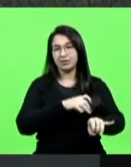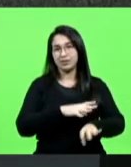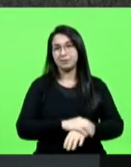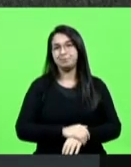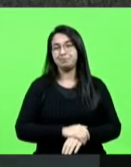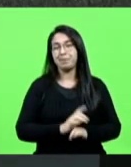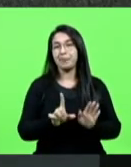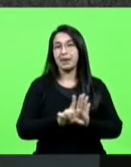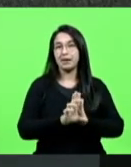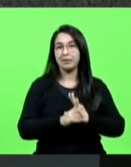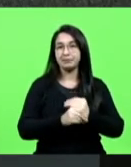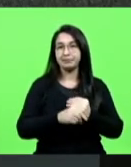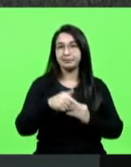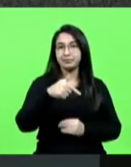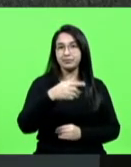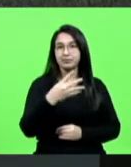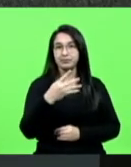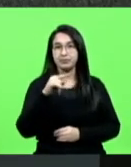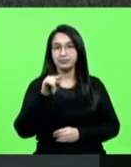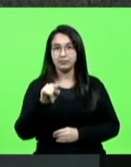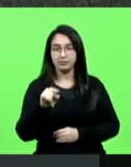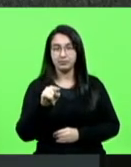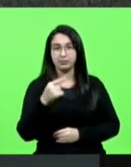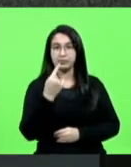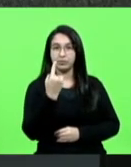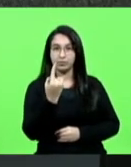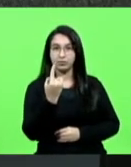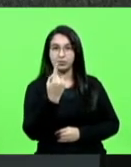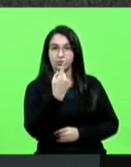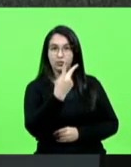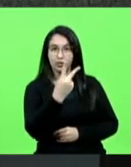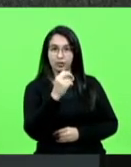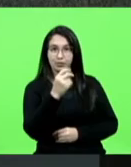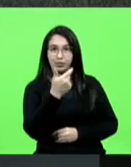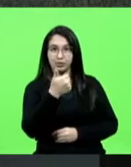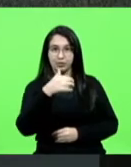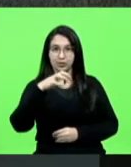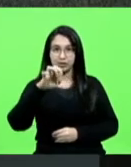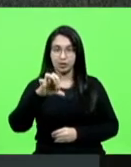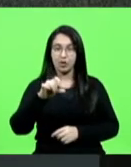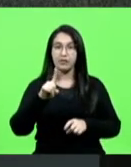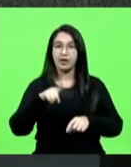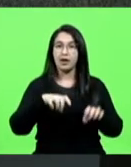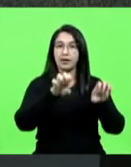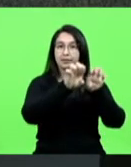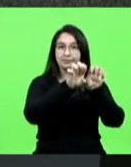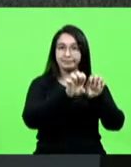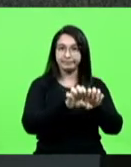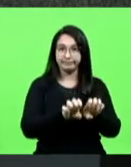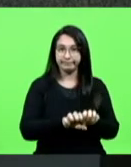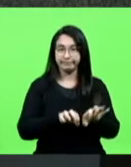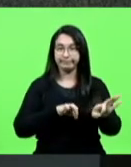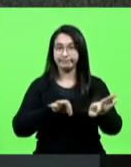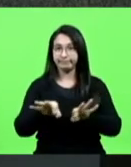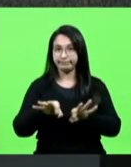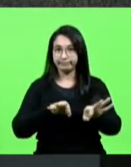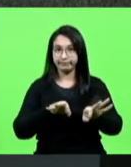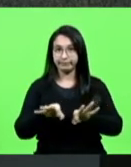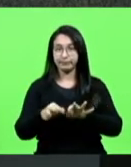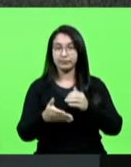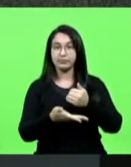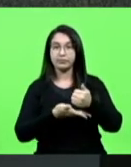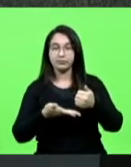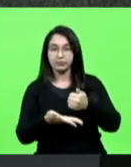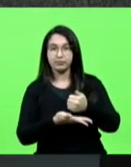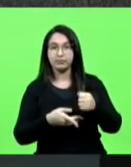Estadual 741, de 2019, dispõe sobre a estrutura organizacional básica e o modelo